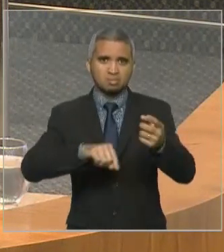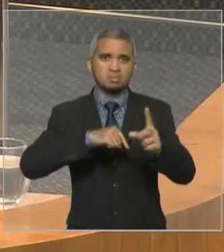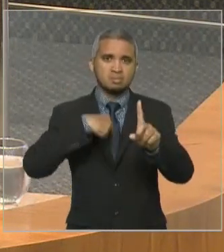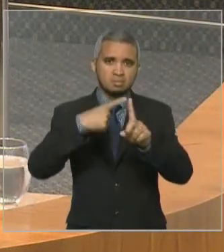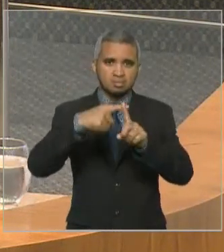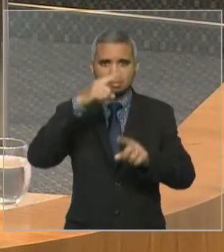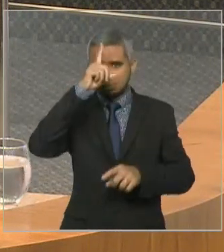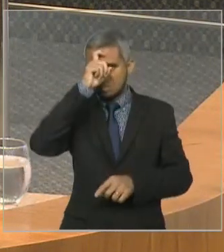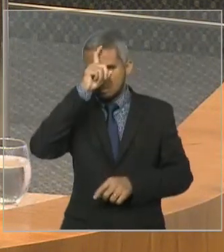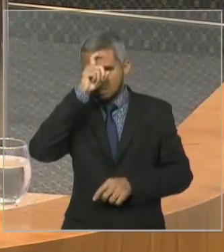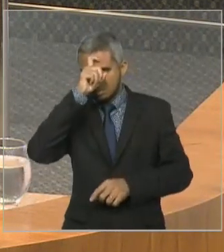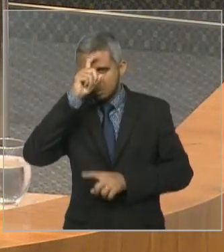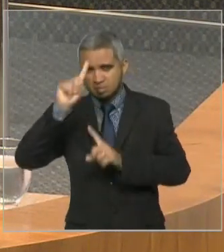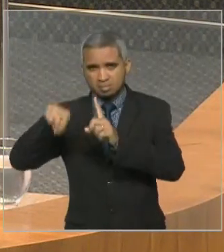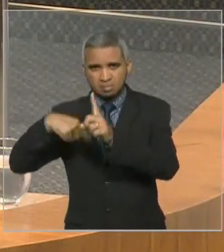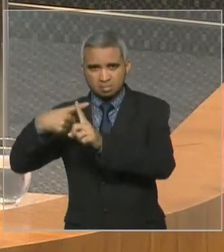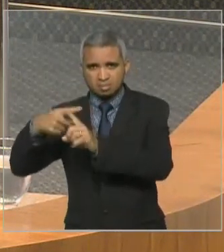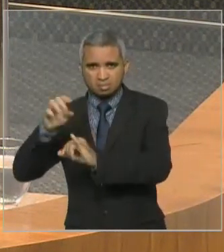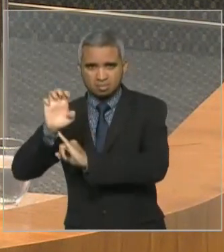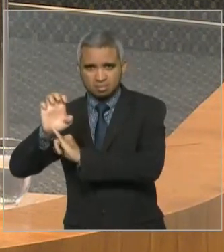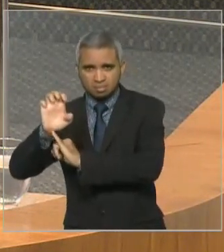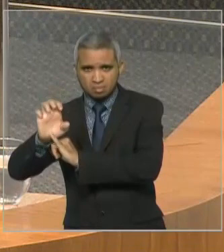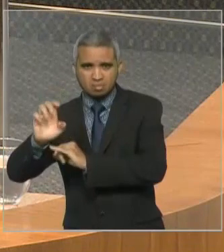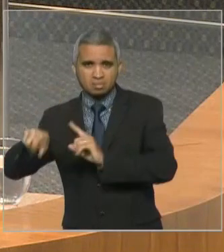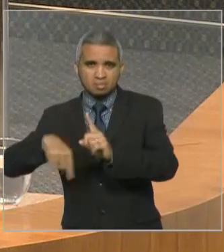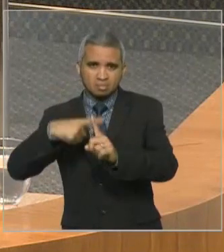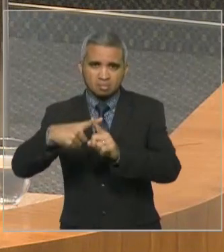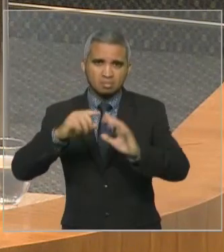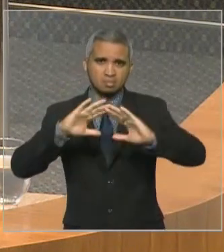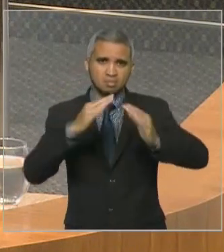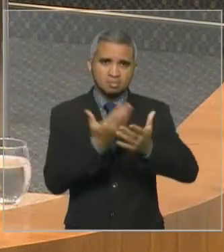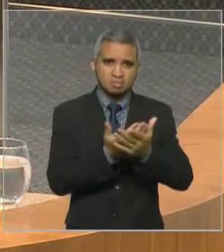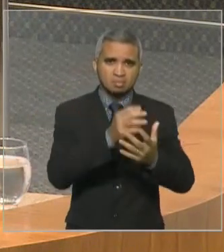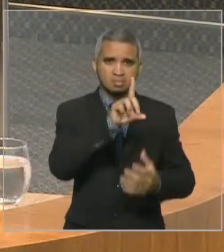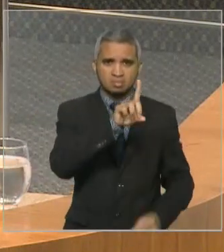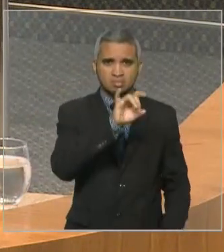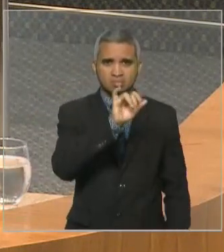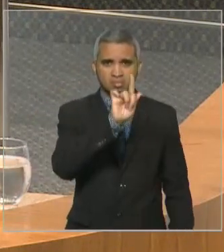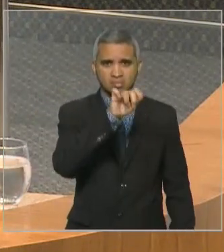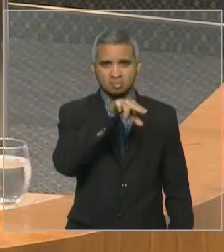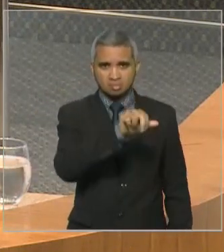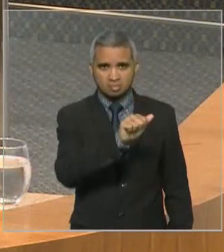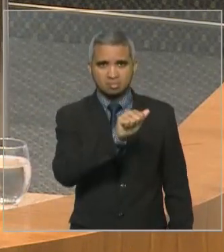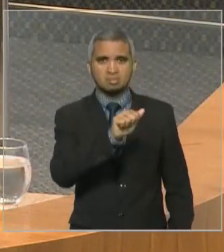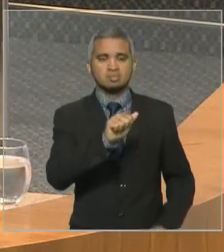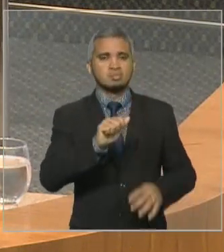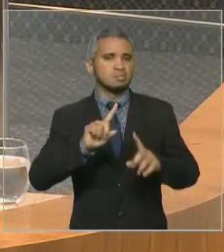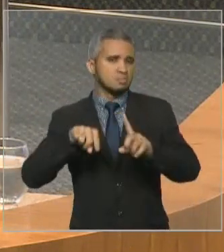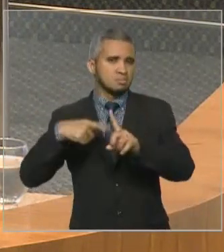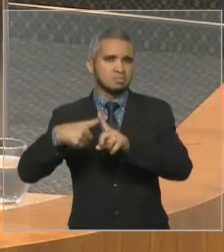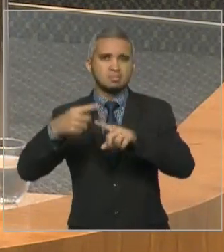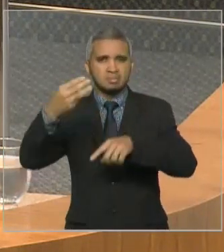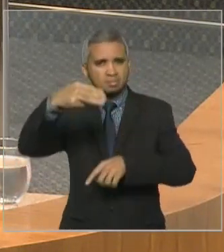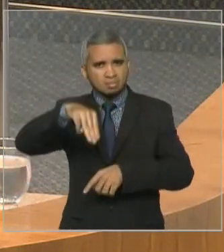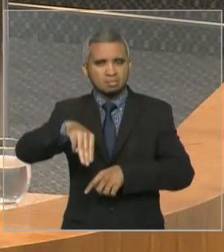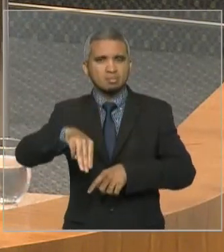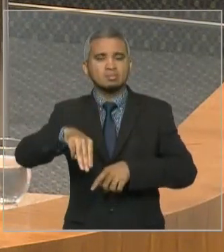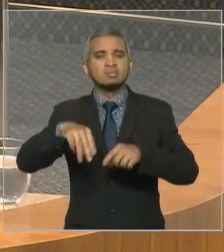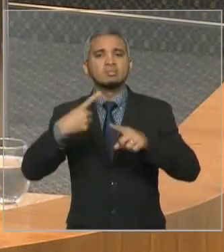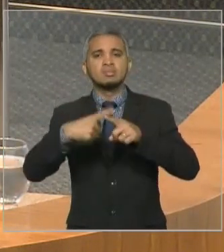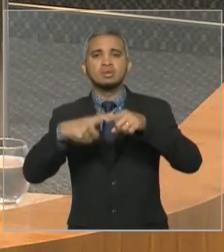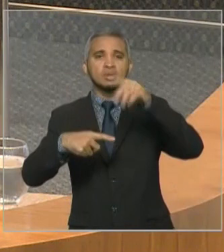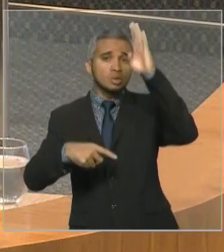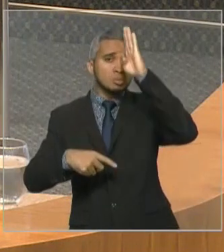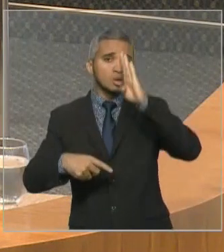mais IEMAS, mais escolas dignas, mais desenvolvimento e mais Maranhão para que o Brasil cada vez mais